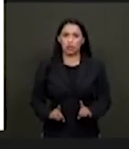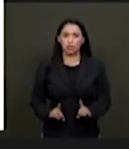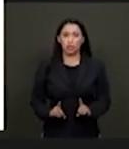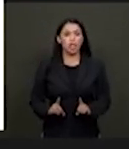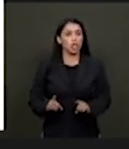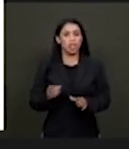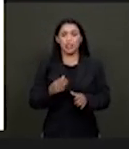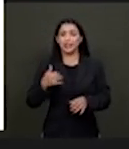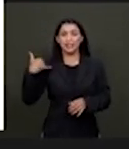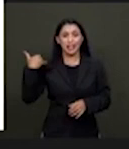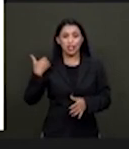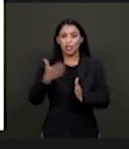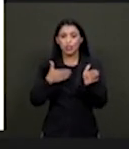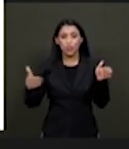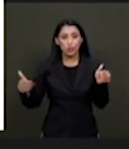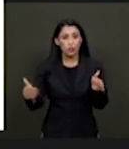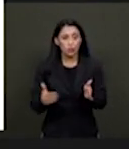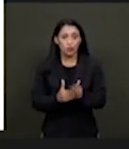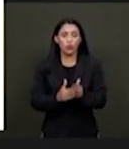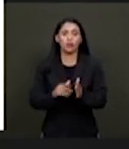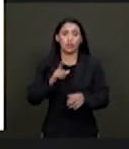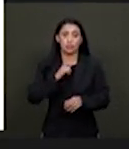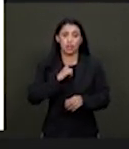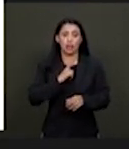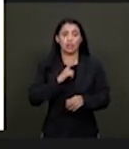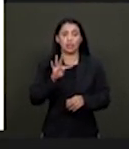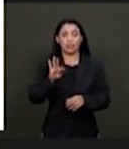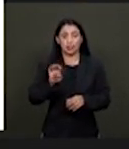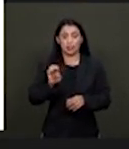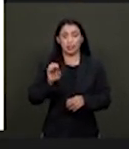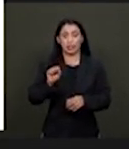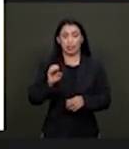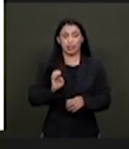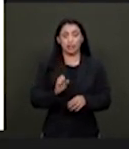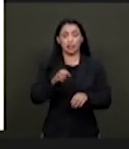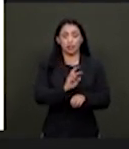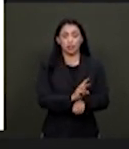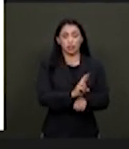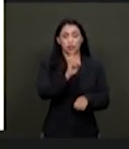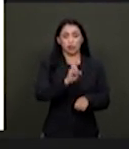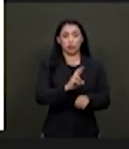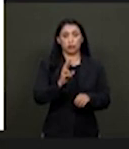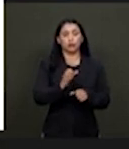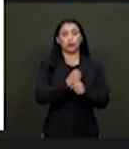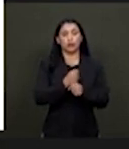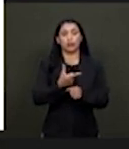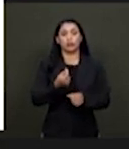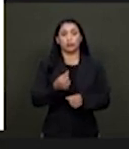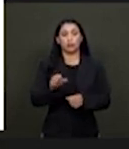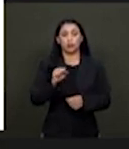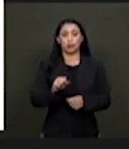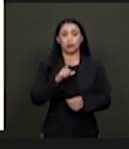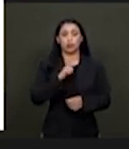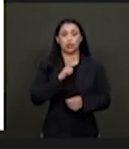as idades. Aqui no Brasil, uma tese de doutoramento, publicada em livro em 2008, entrevista